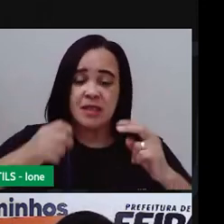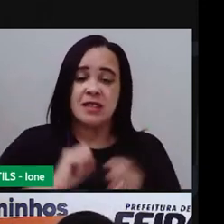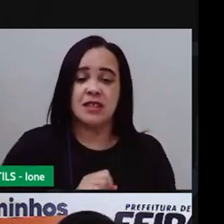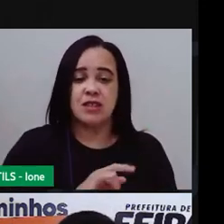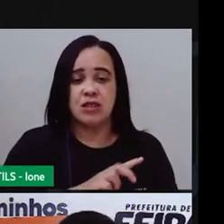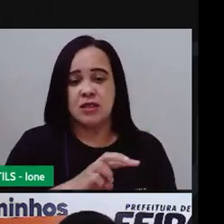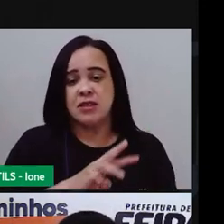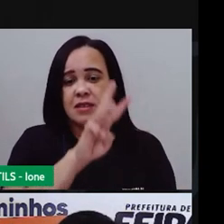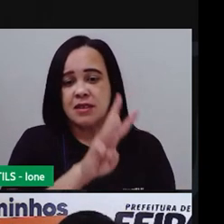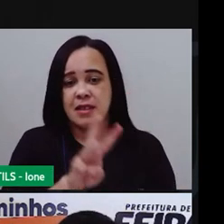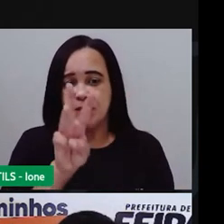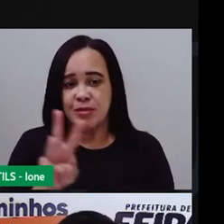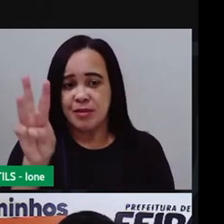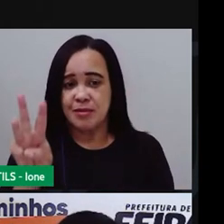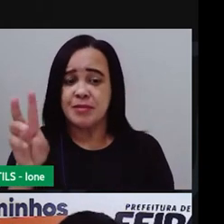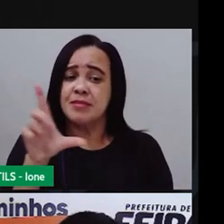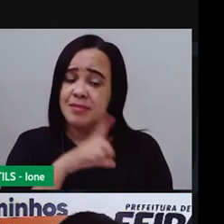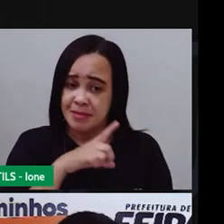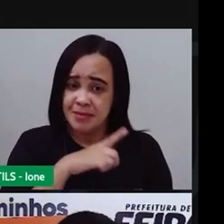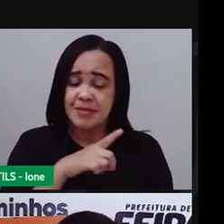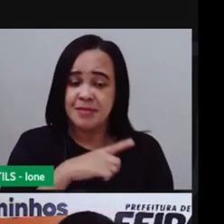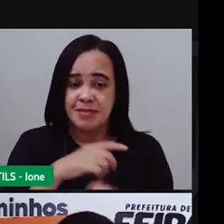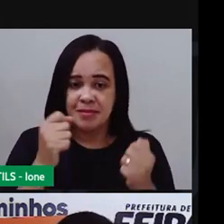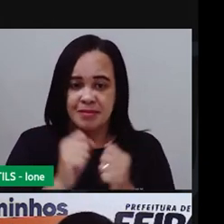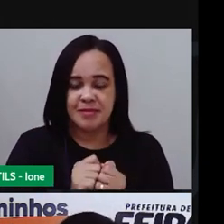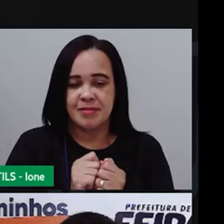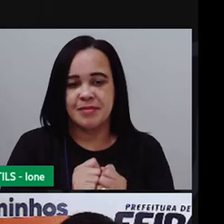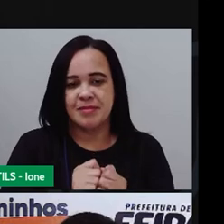eu vou abrir aqui com vocês